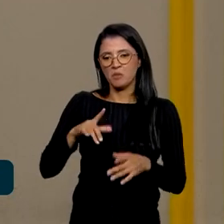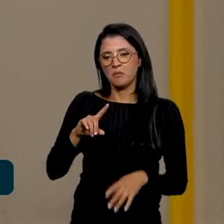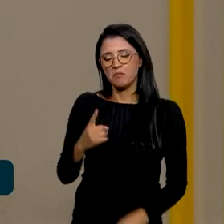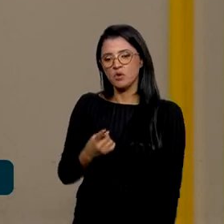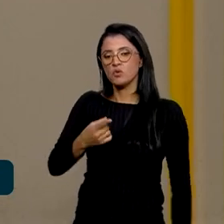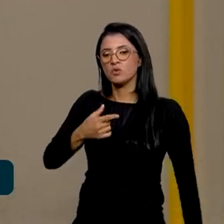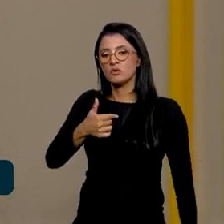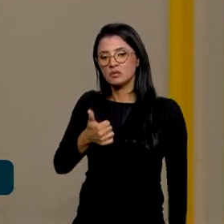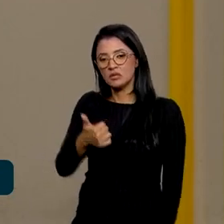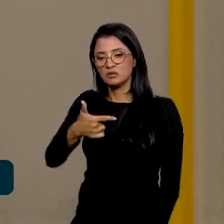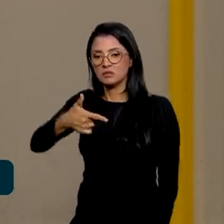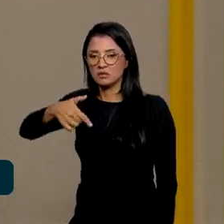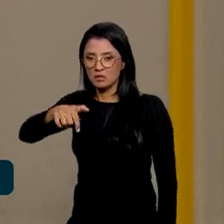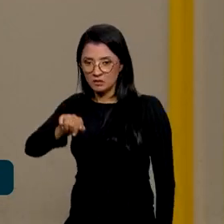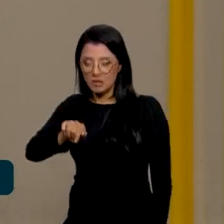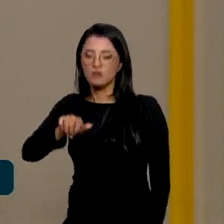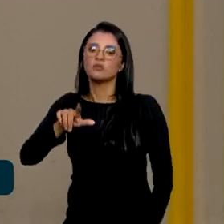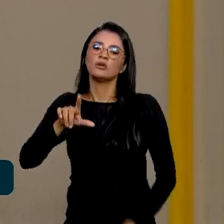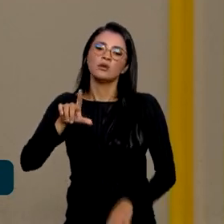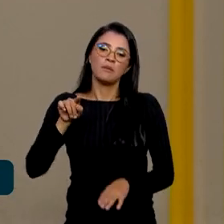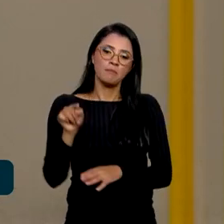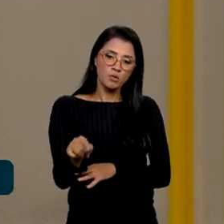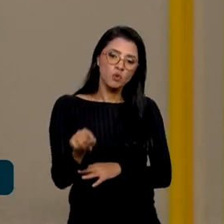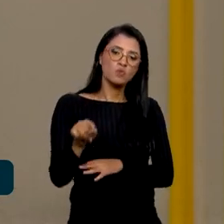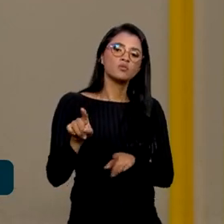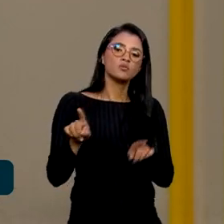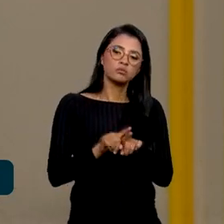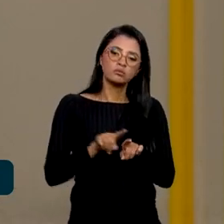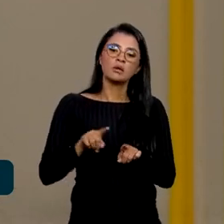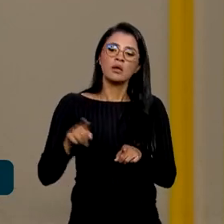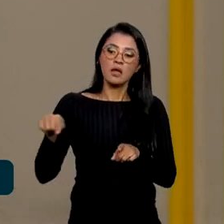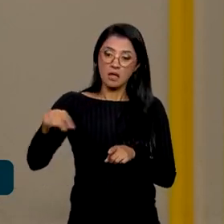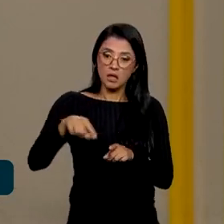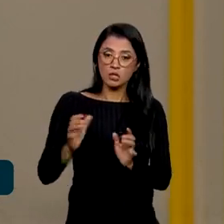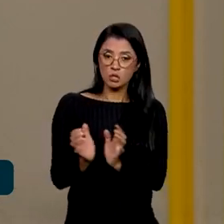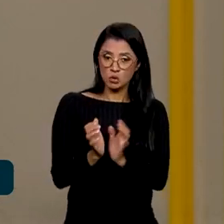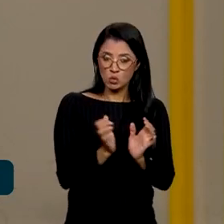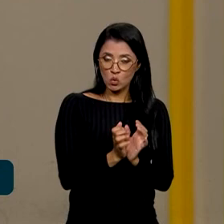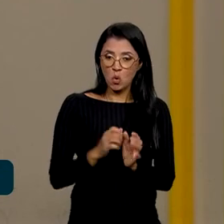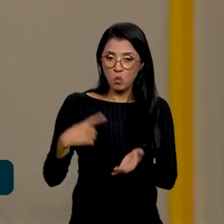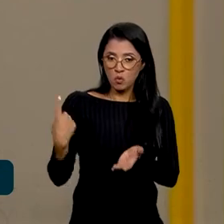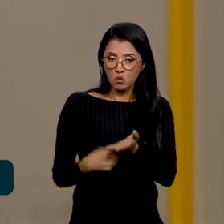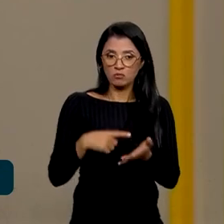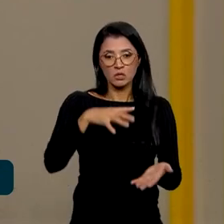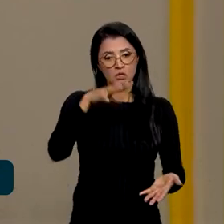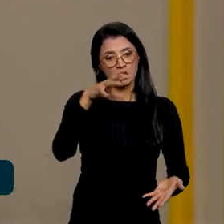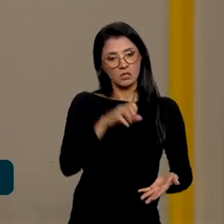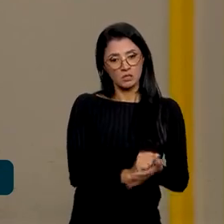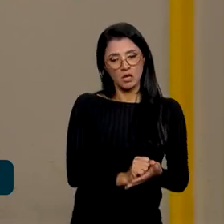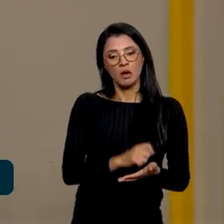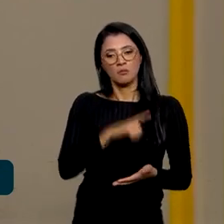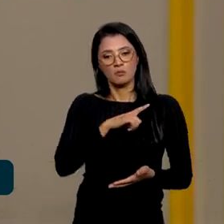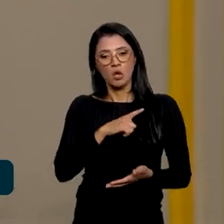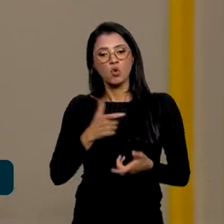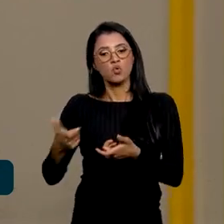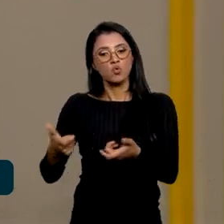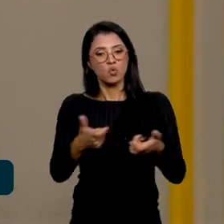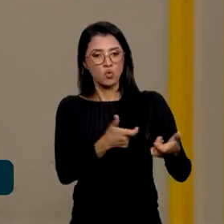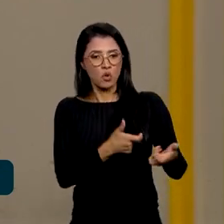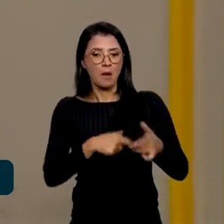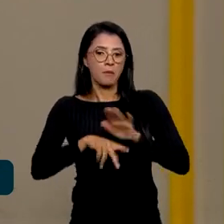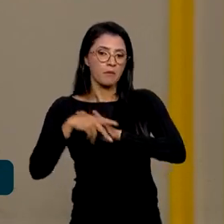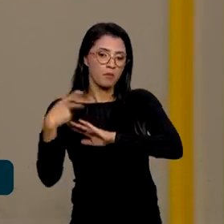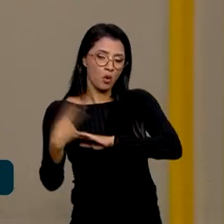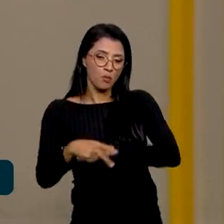.117 iniciativas e também de indução que esses grupos reconhecidos se cadastrem e virem pontos de cultura. Porque,